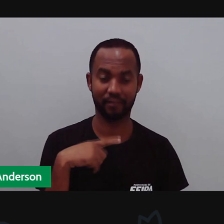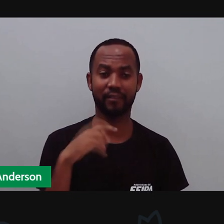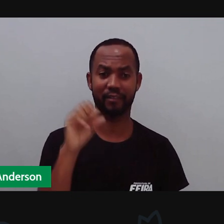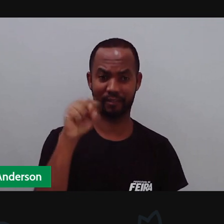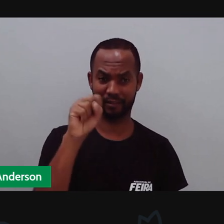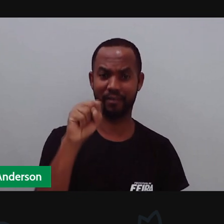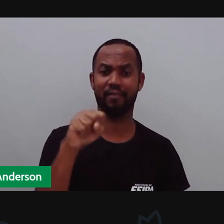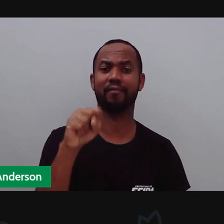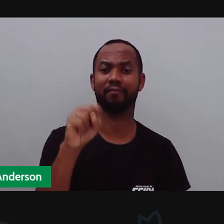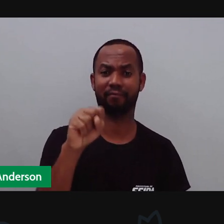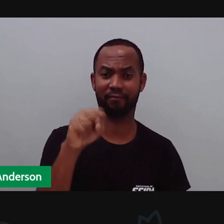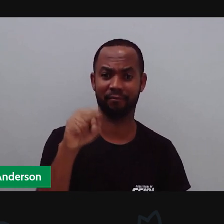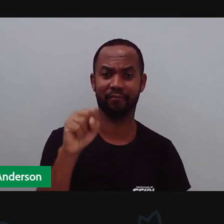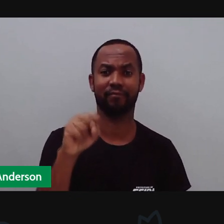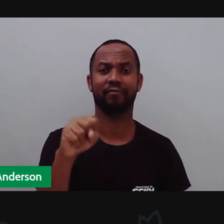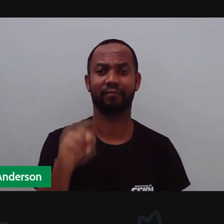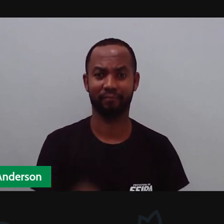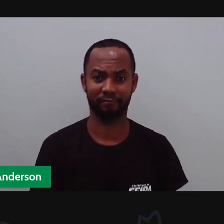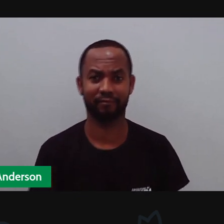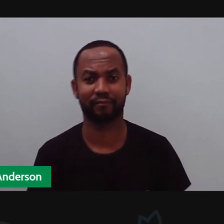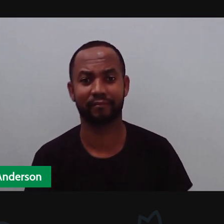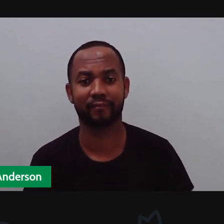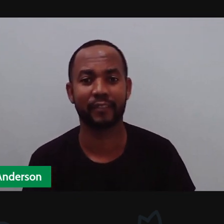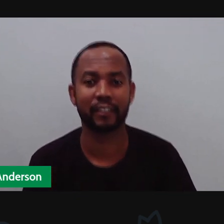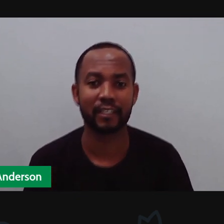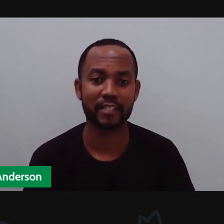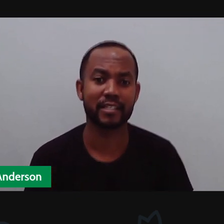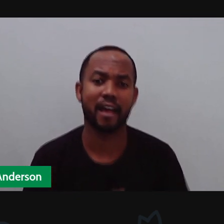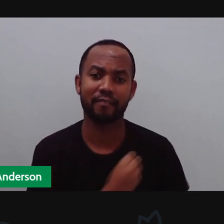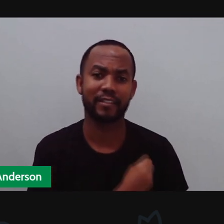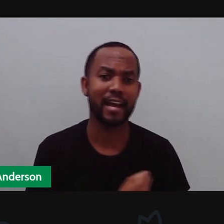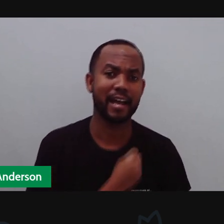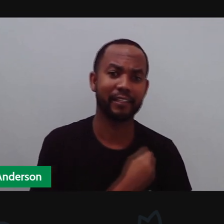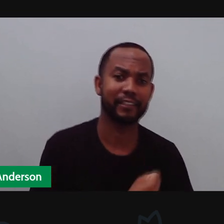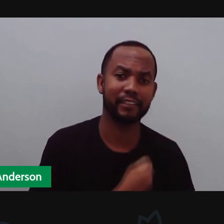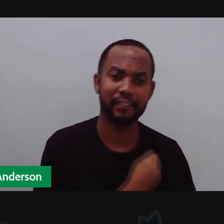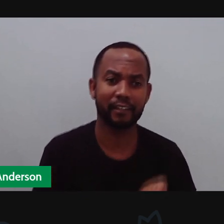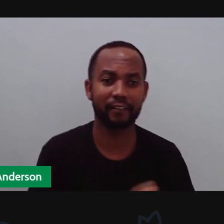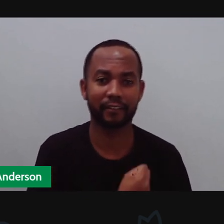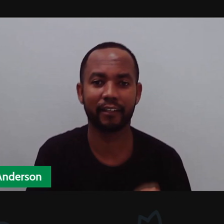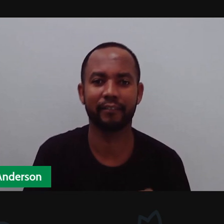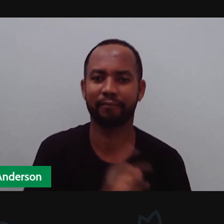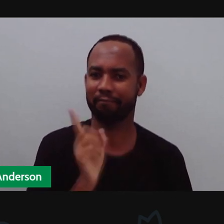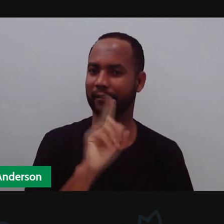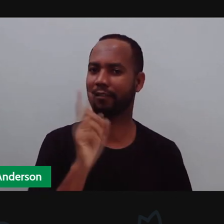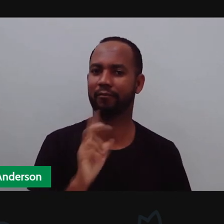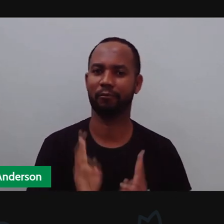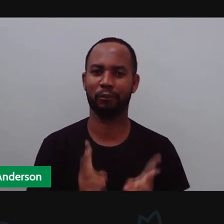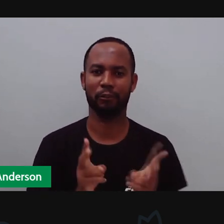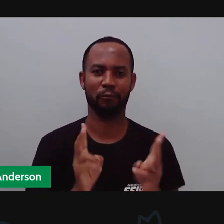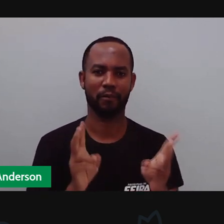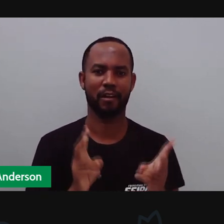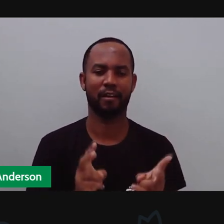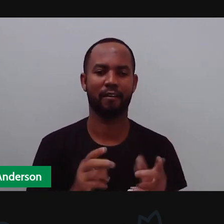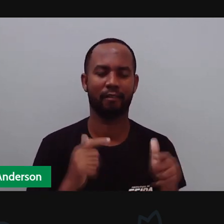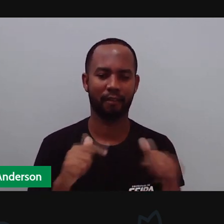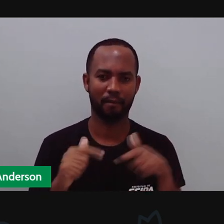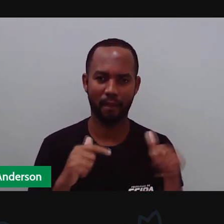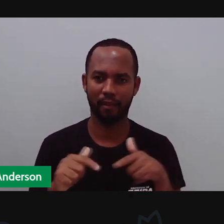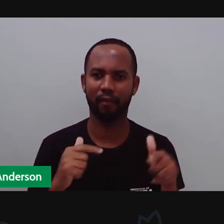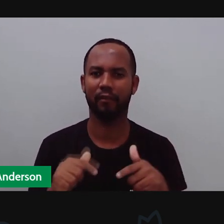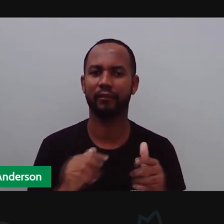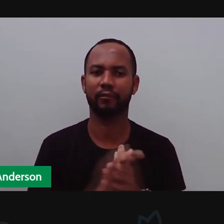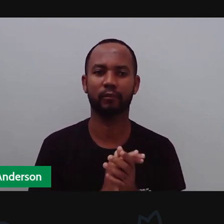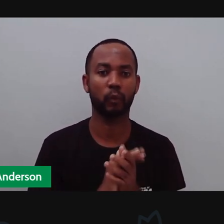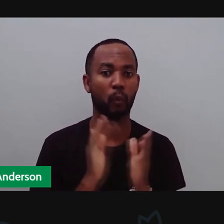Tá também? Ah, eu vou sentir falta. Mentira, a gente vai continuar trabalhando, gente. Não vale nem tempo sentir falta de